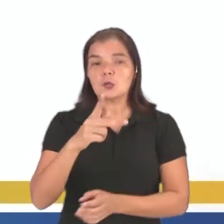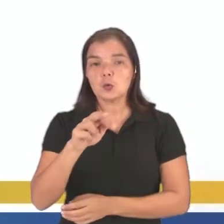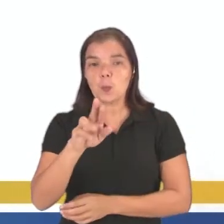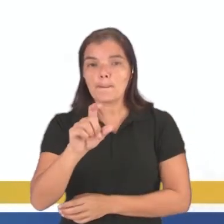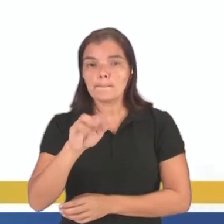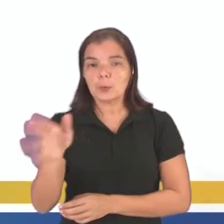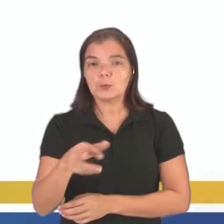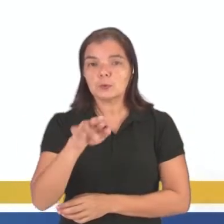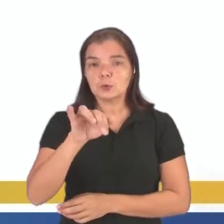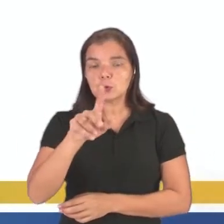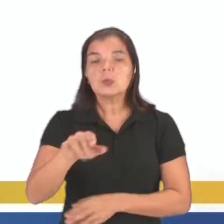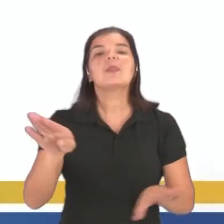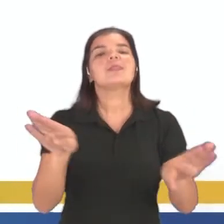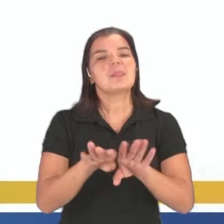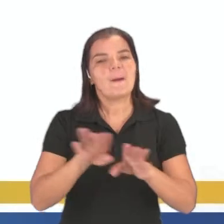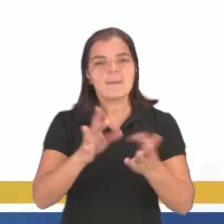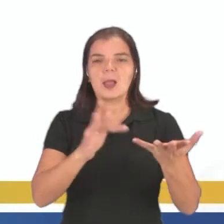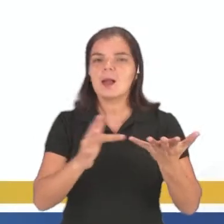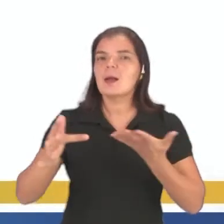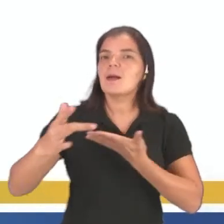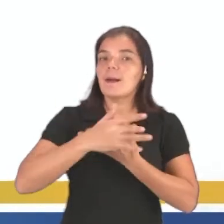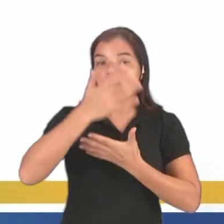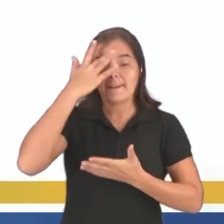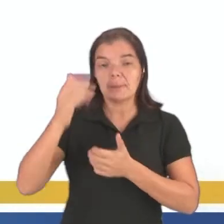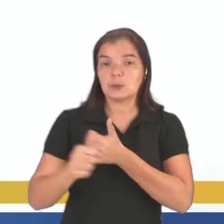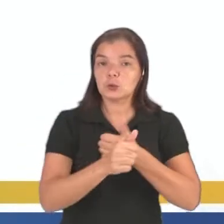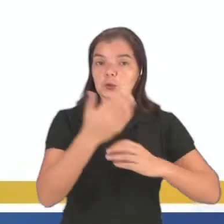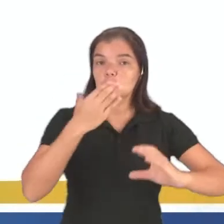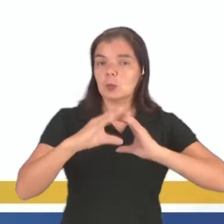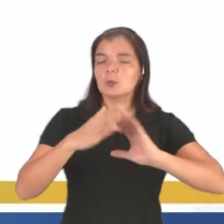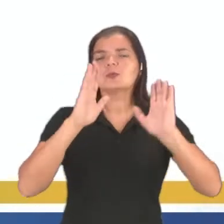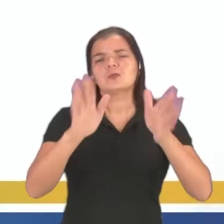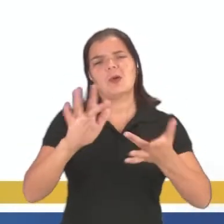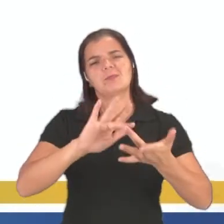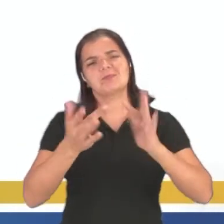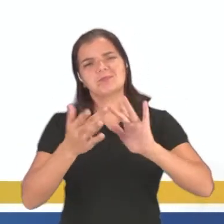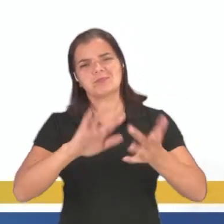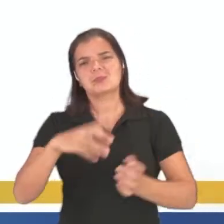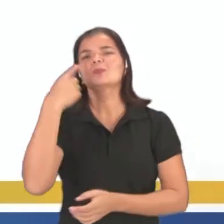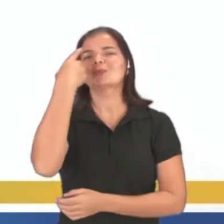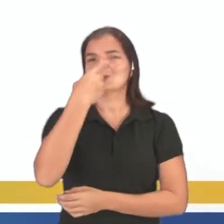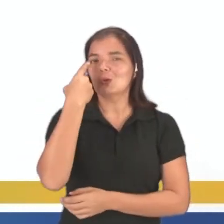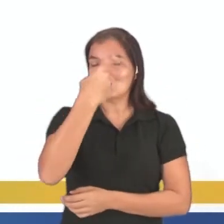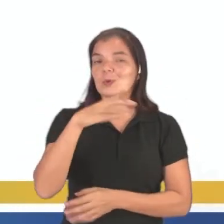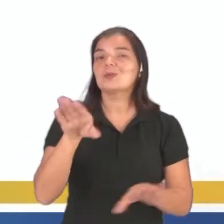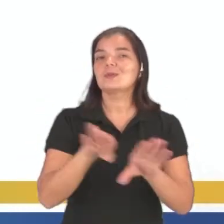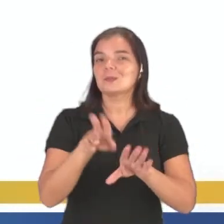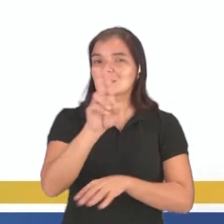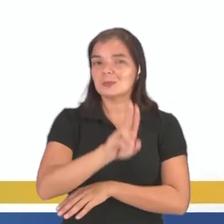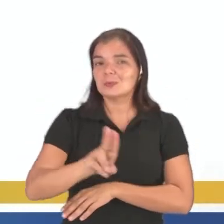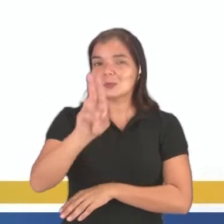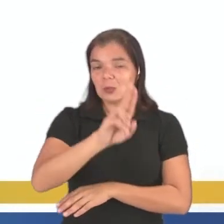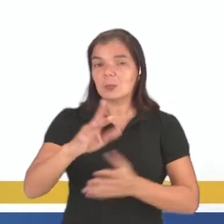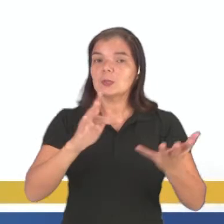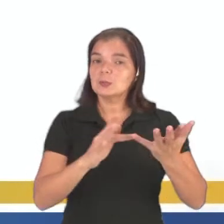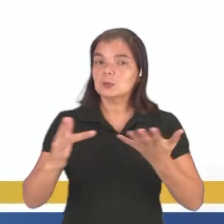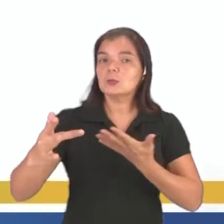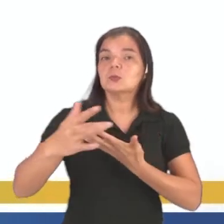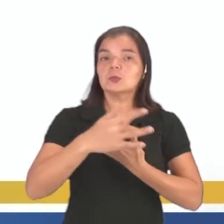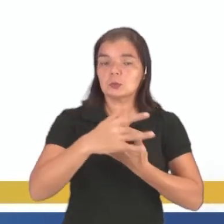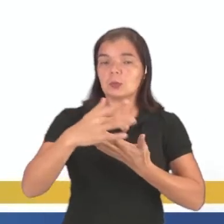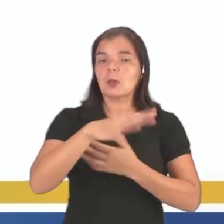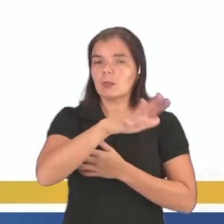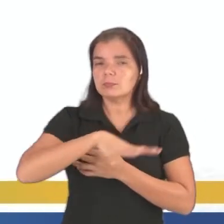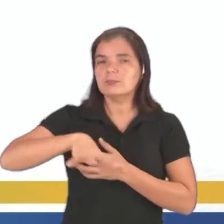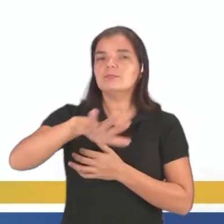ele também está por aí nas redes sociais. Quem acompanha as músicas já tem um contato com o espanhol. E ele também utiliza as suas redes sociais, em